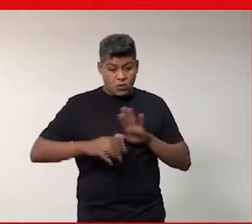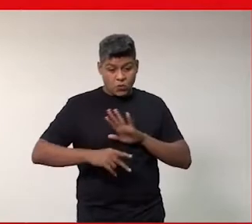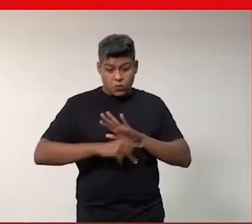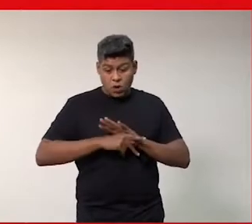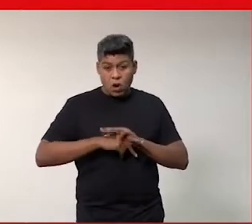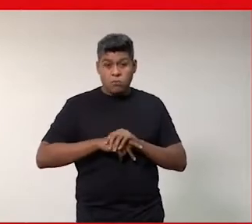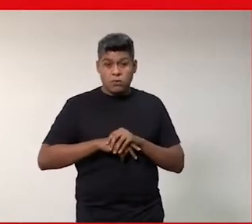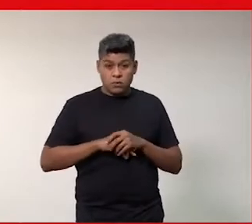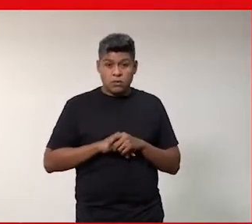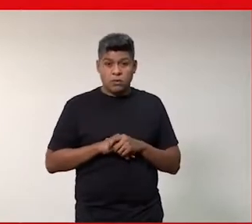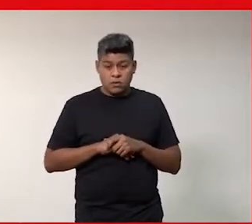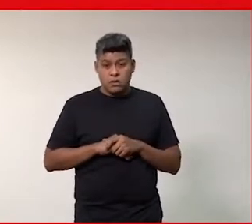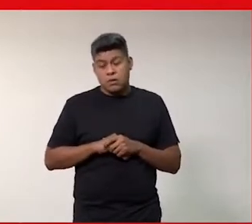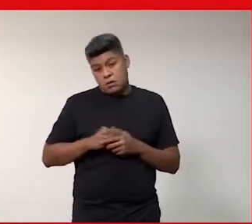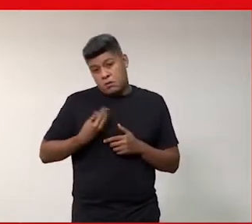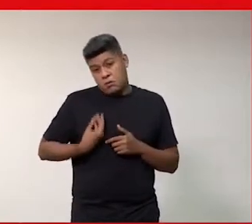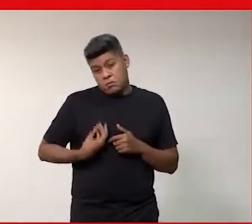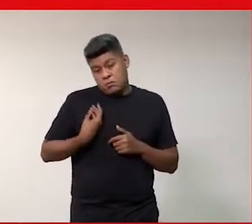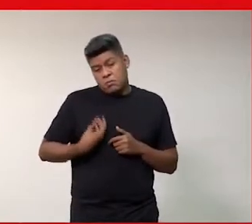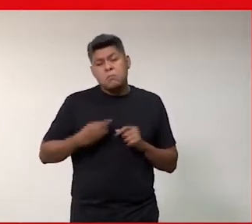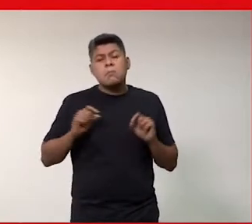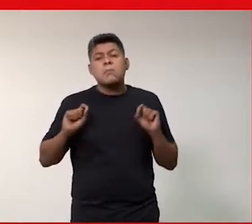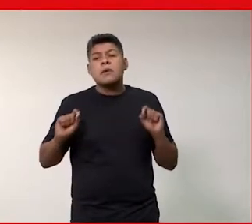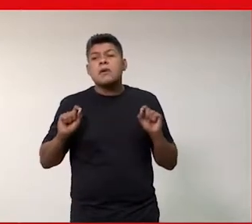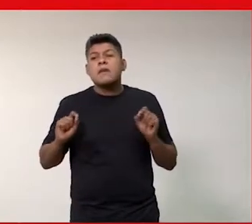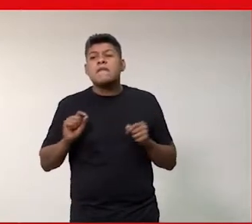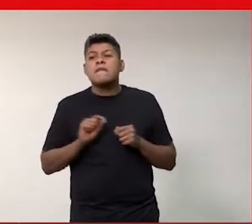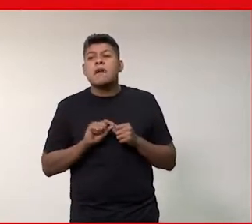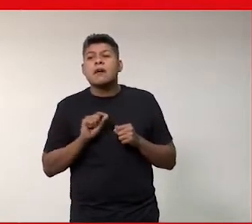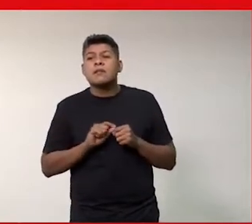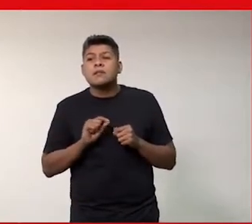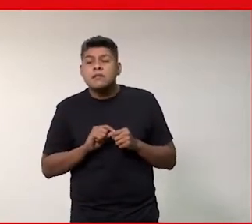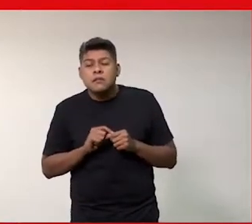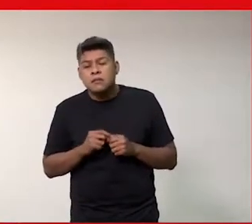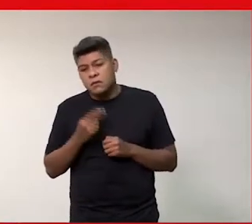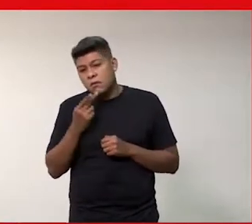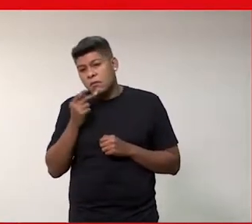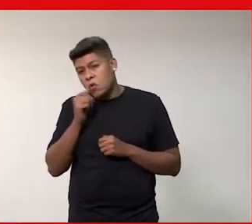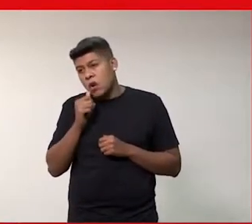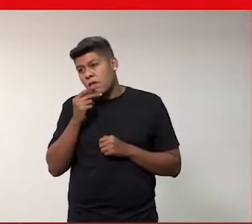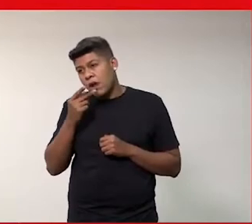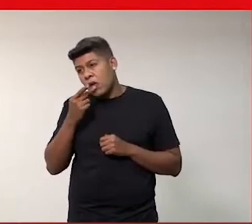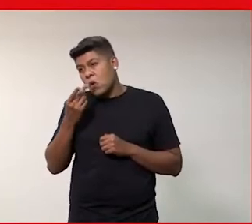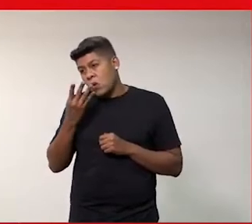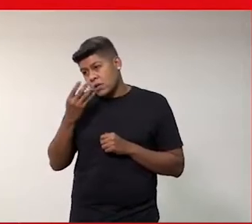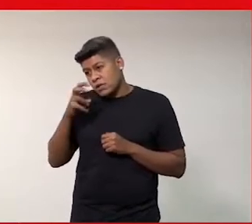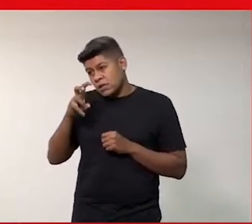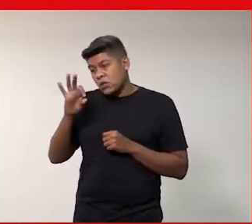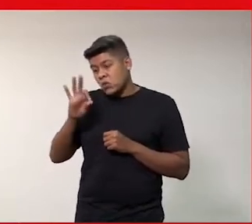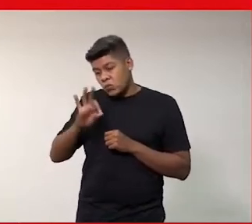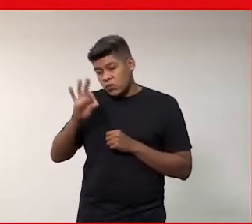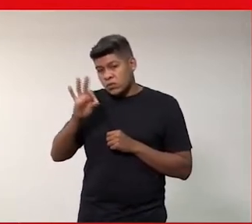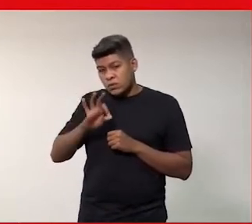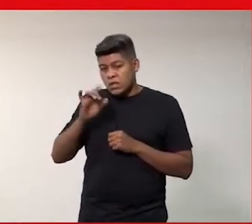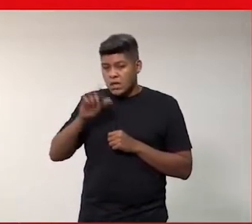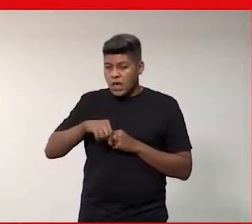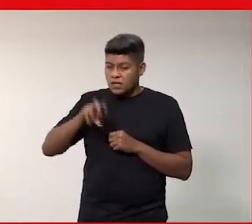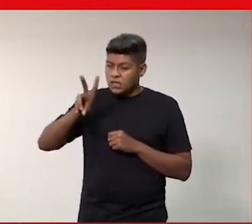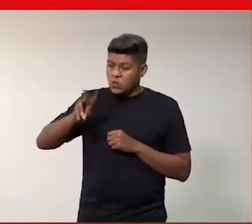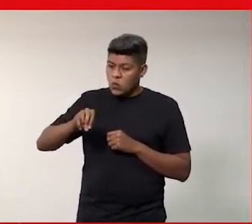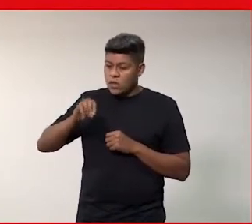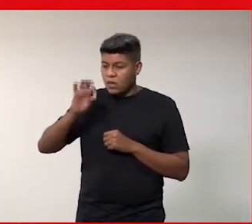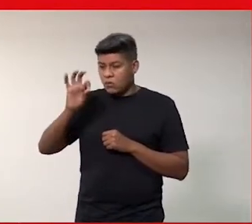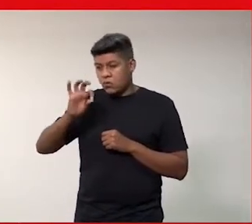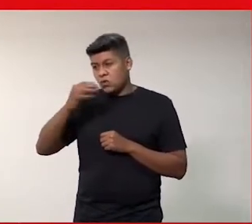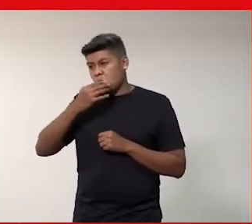maior parte das vezes foram realizadas por quem? E aí, as mulheres falaram, 45% elas são divididas entre as pessoas.